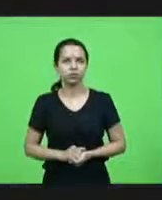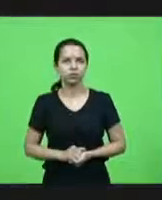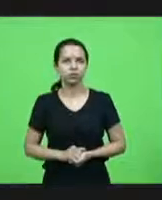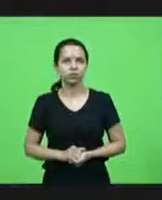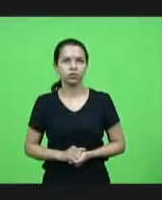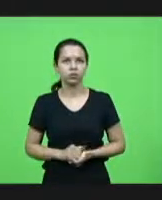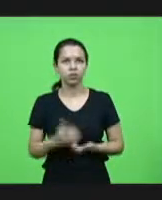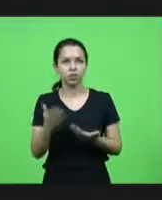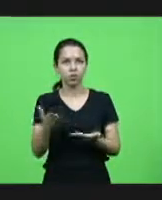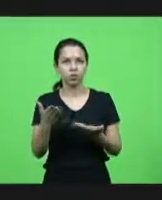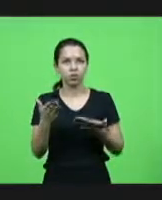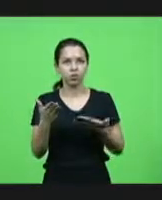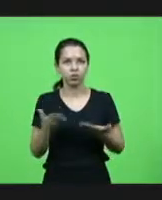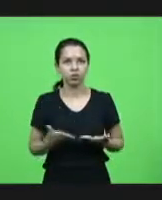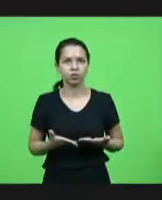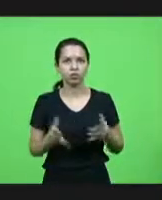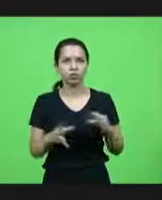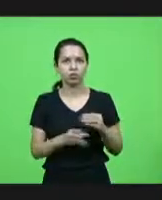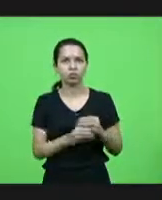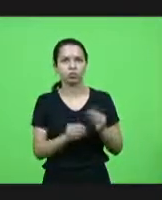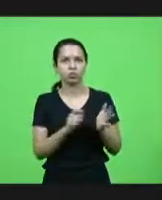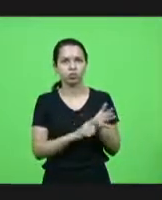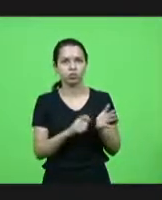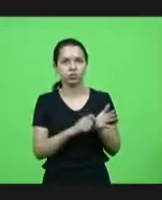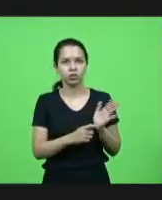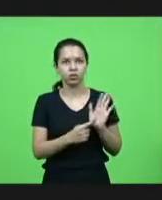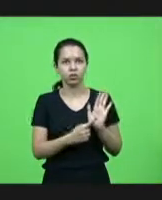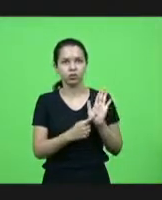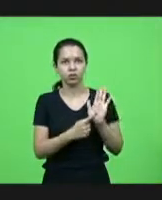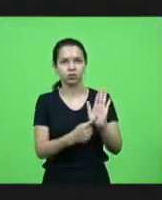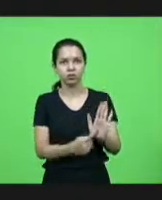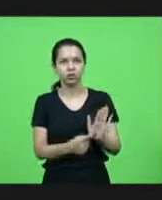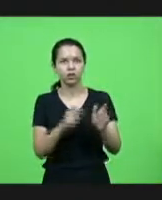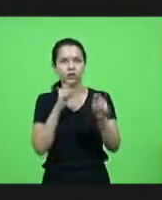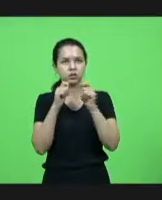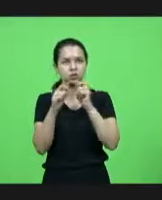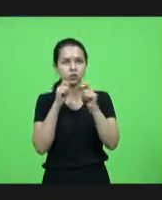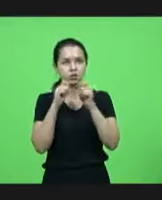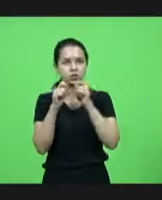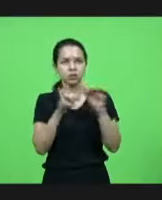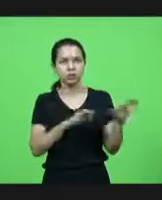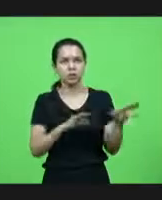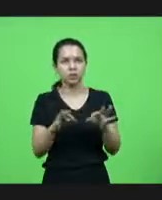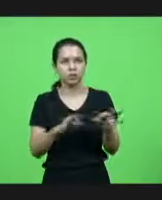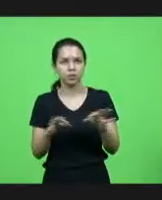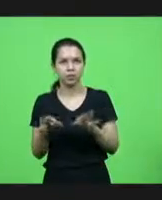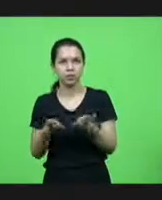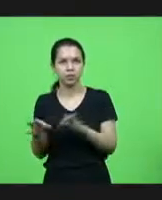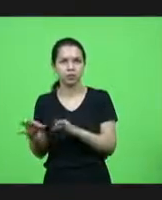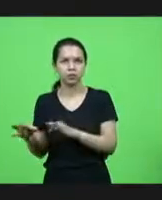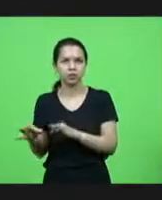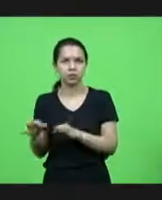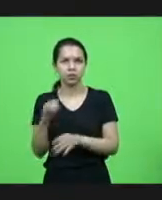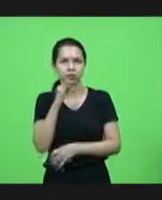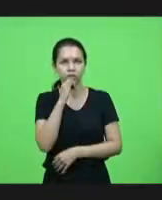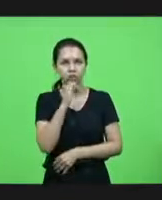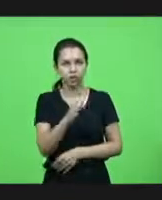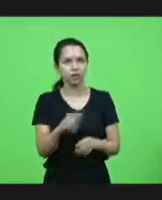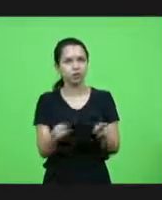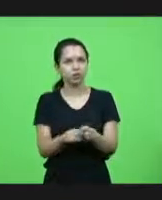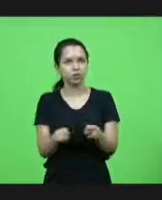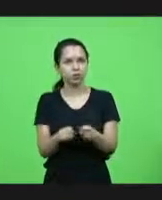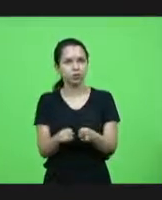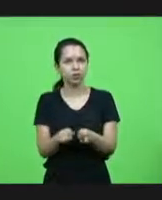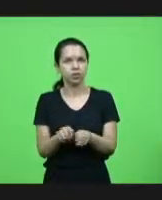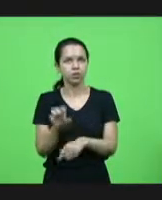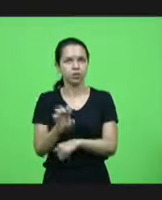vossa excelência a subscrever essa indicação conosco que a nossa assessoria está preparando e lhe dizer inclusive que o estado do Rio